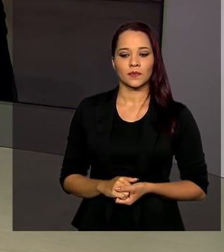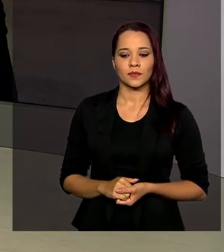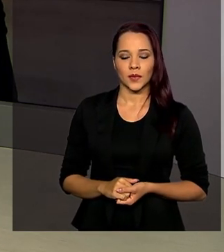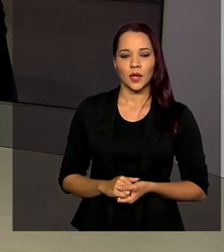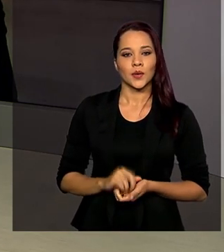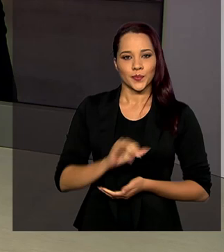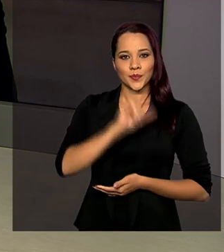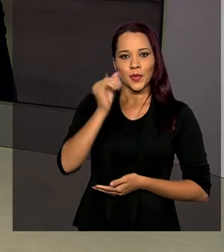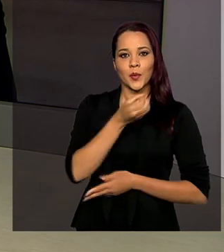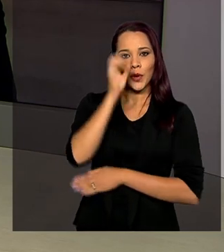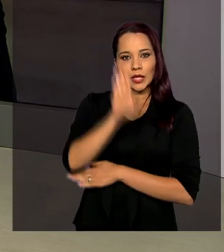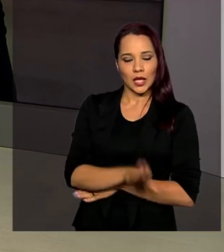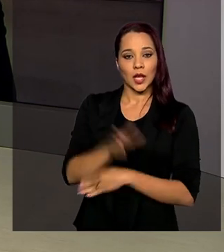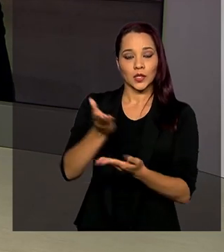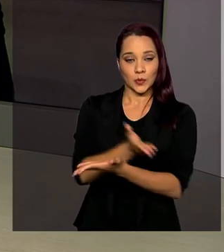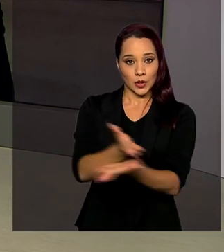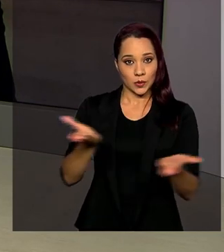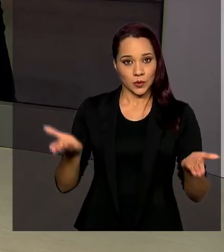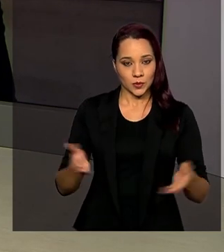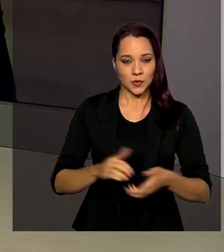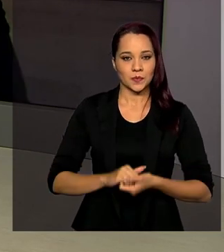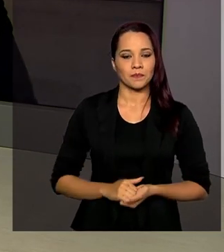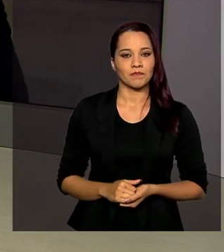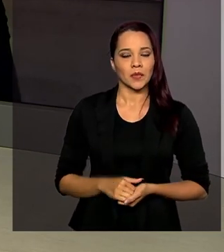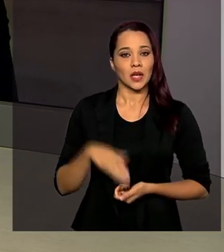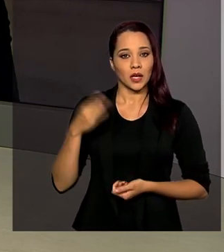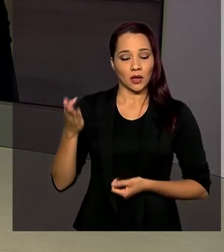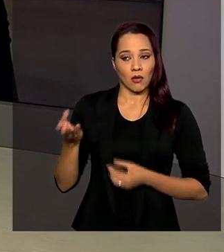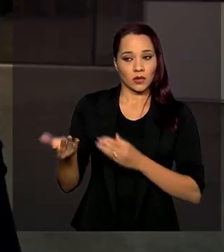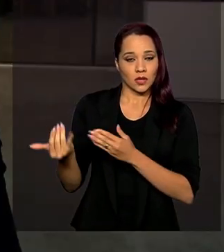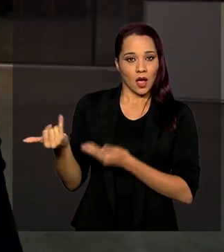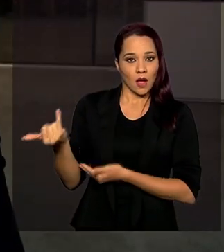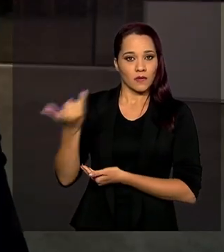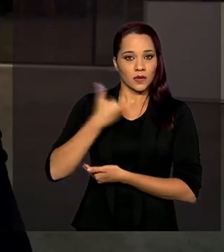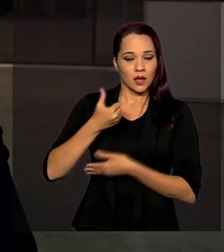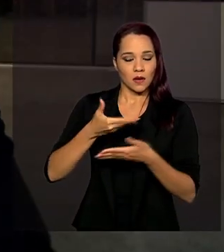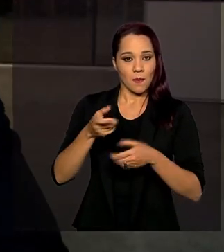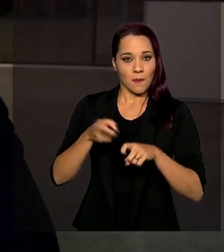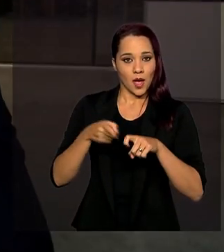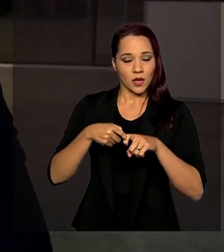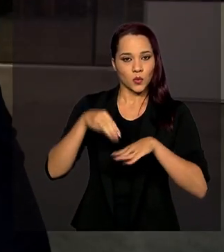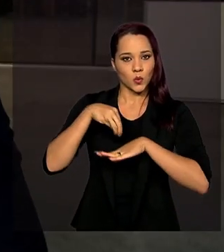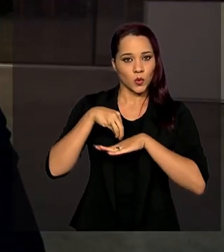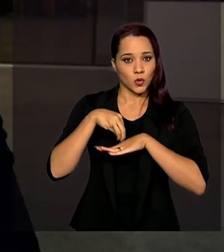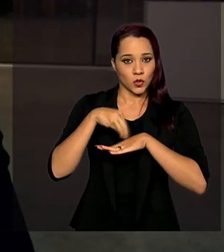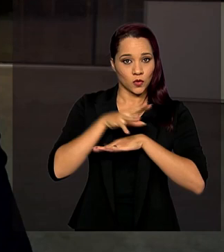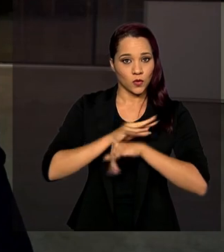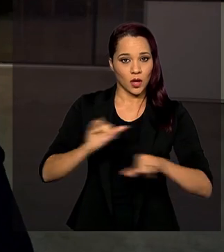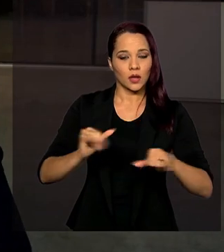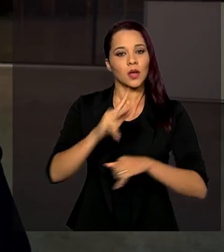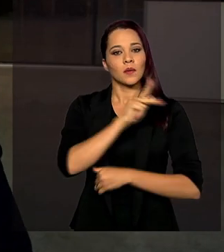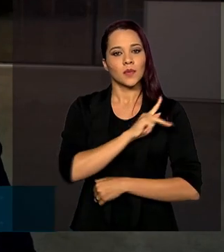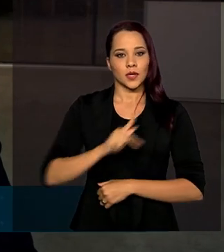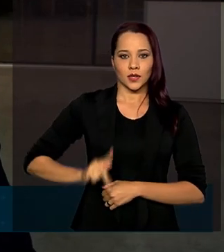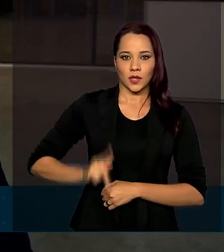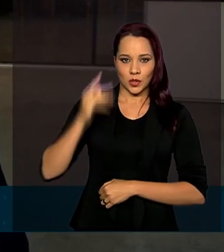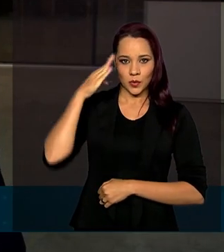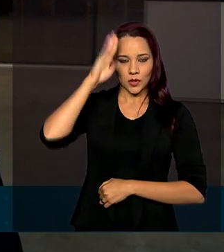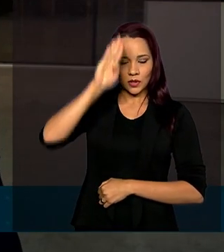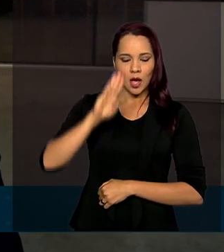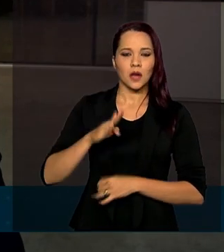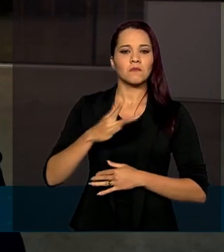Olá, Roberto, boa tarde para você, boa tarde a todos. Segundo o último boletim médico divulgado há pouco, o presidente Jair Bolsonaro